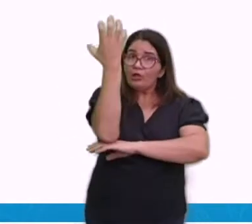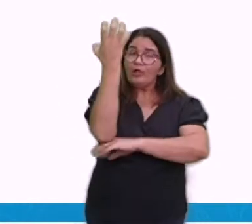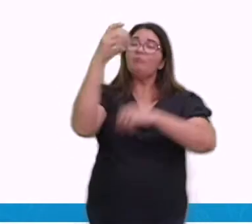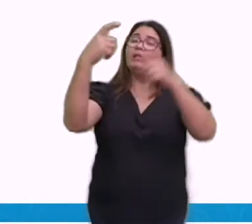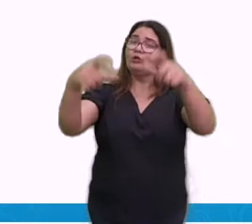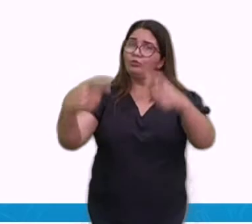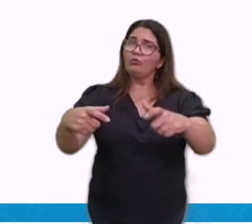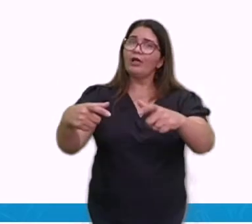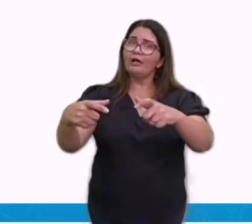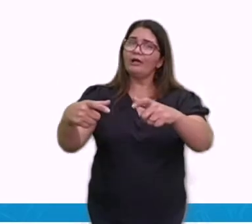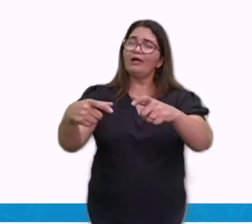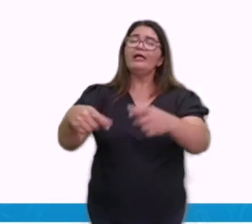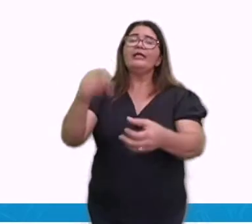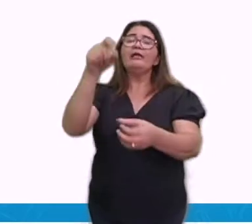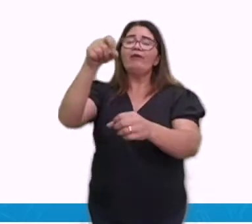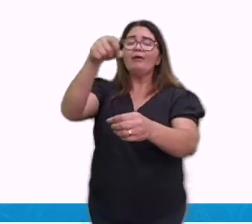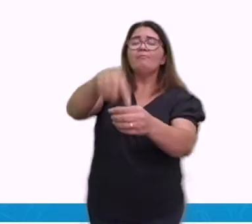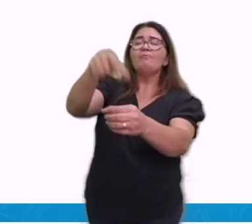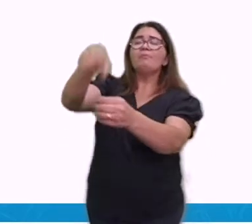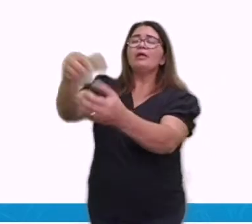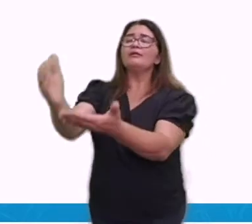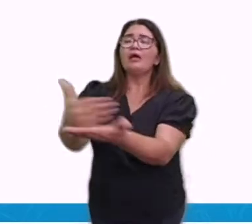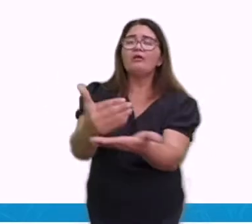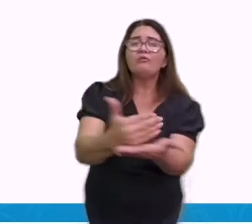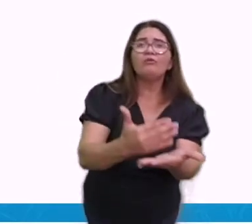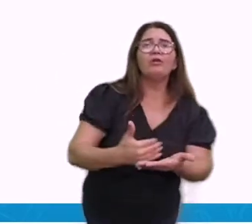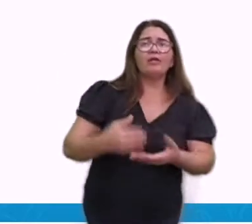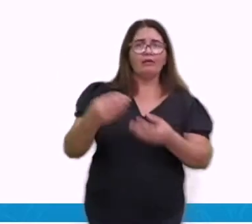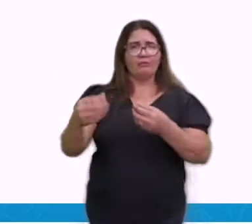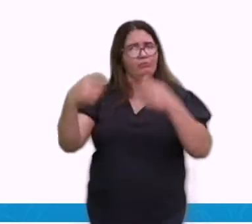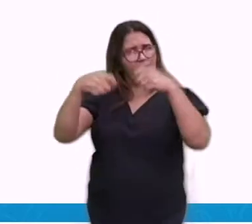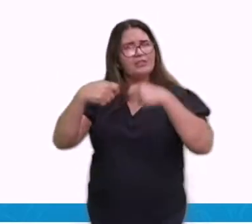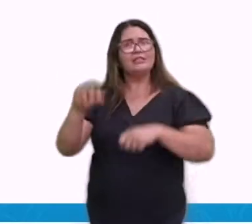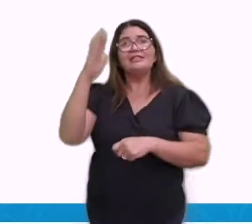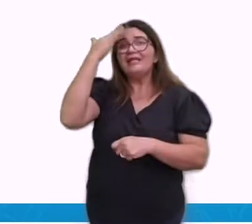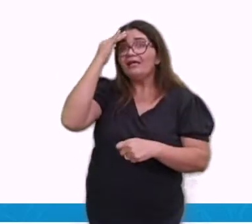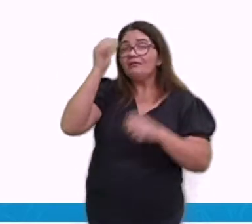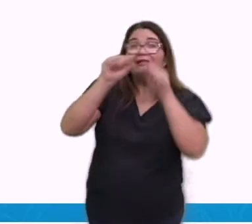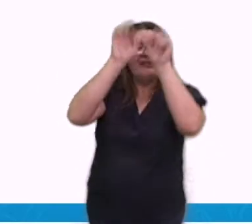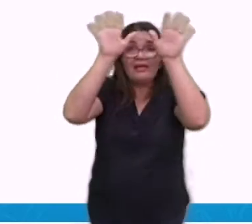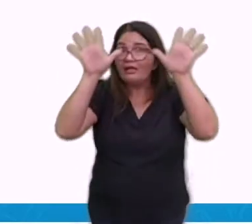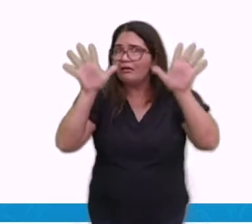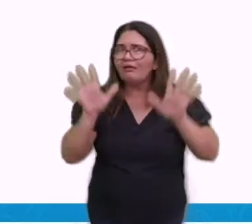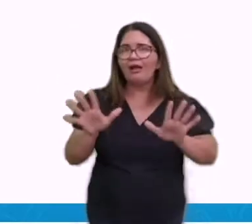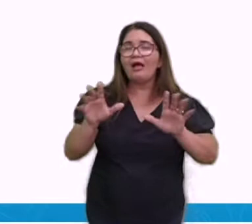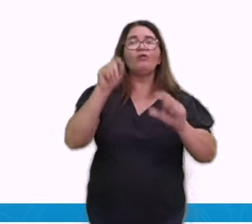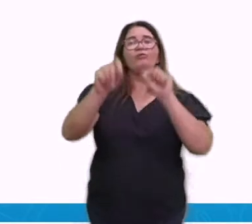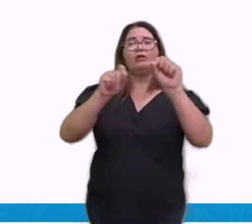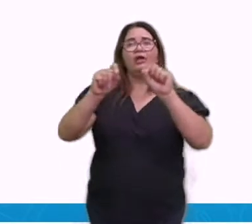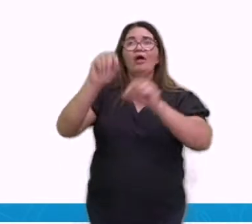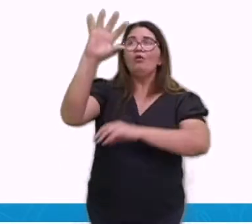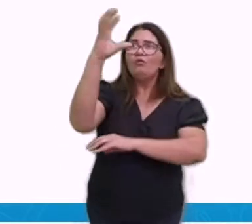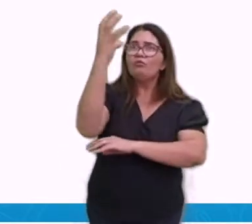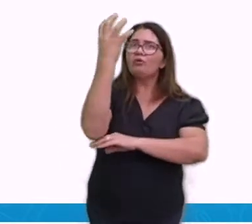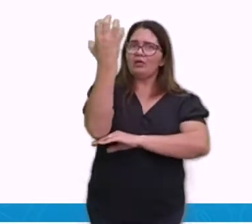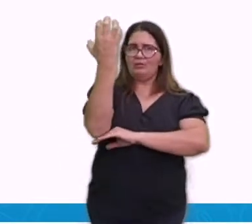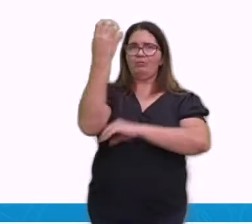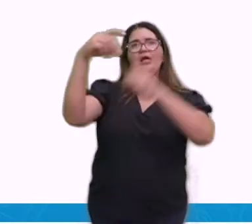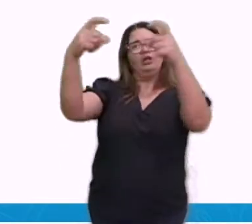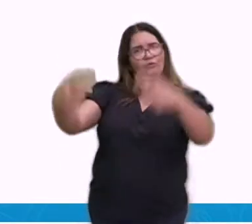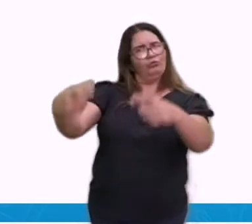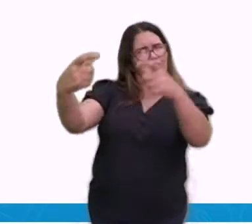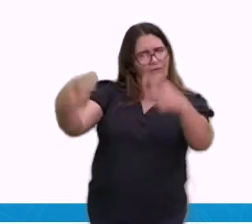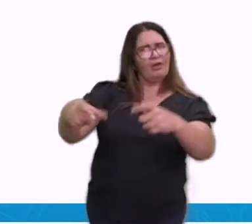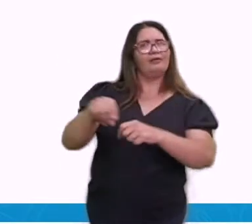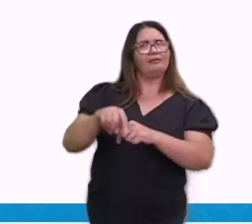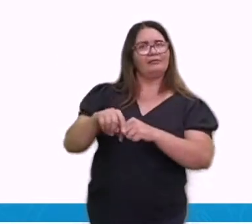bom fazer ali, o vai ser importante fazer naquela região. Então vamos conhecer os tipos de clima. A gente tem